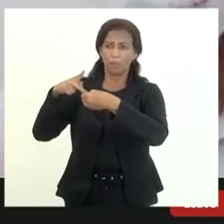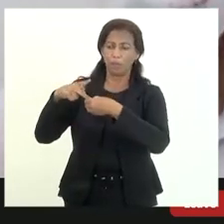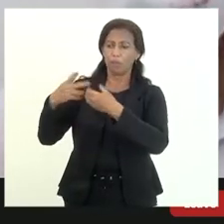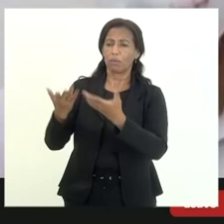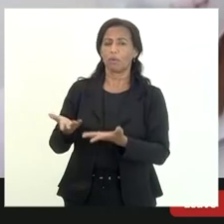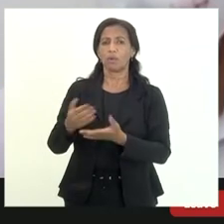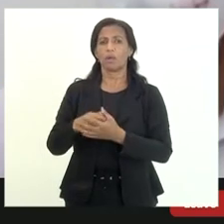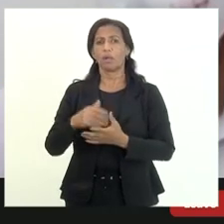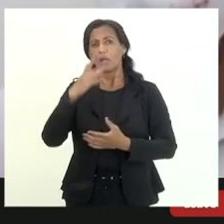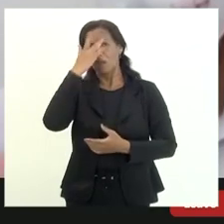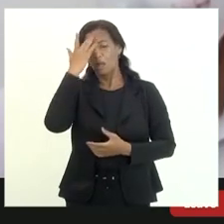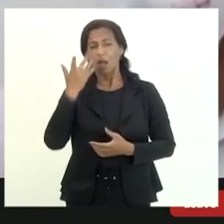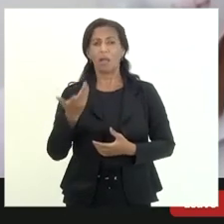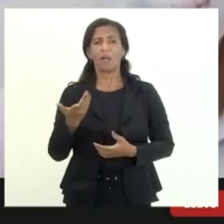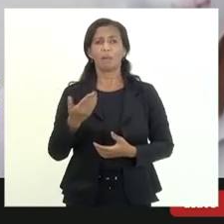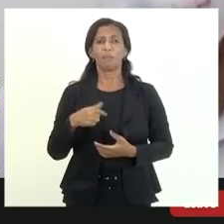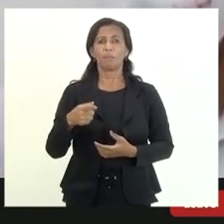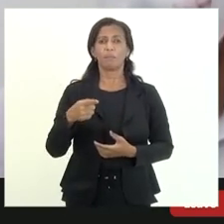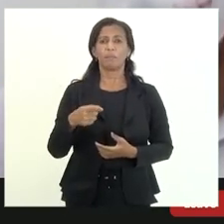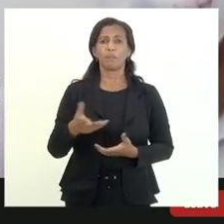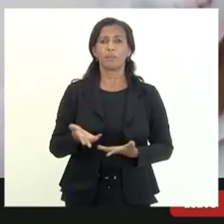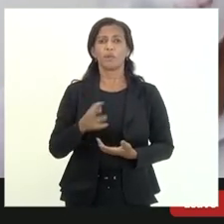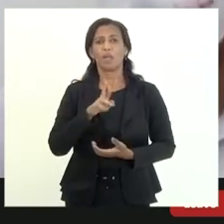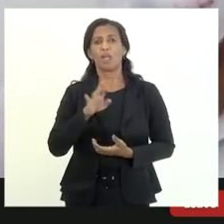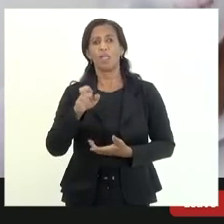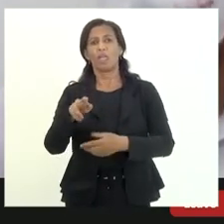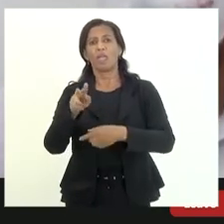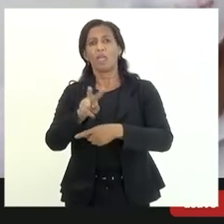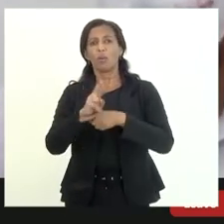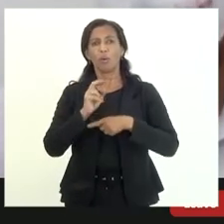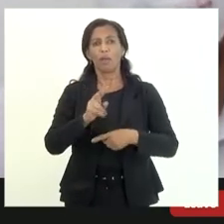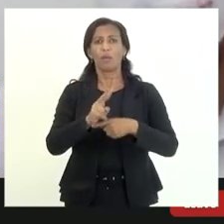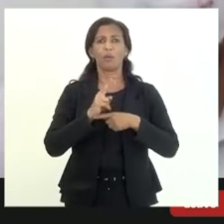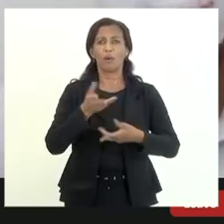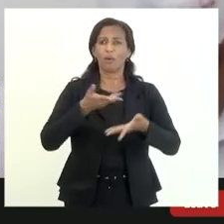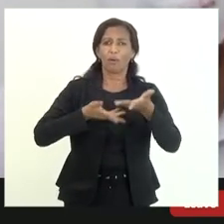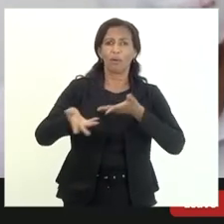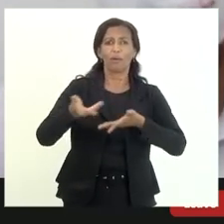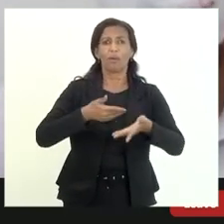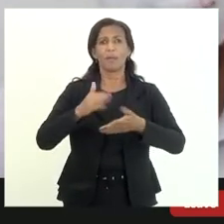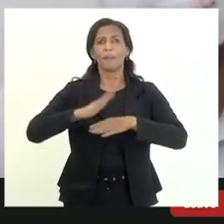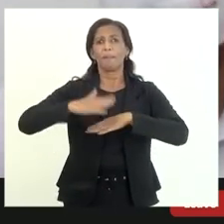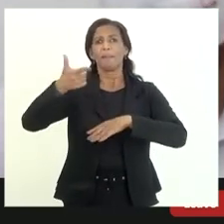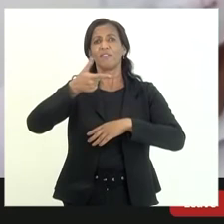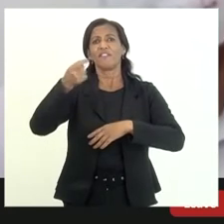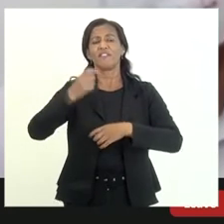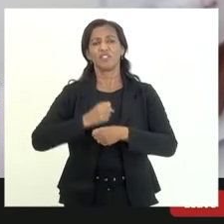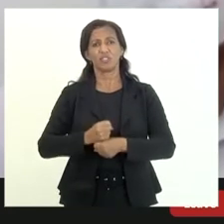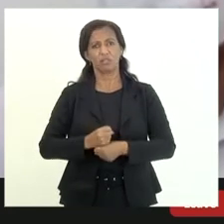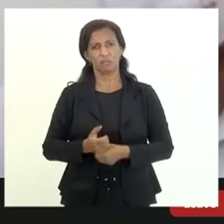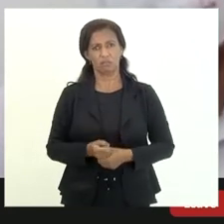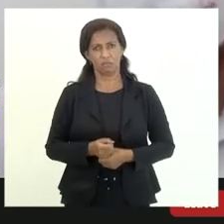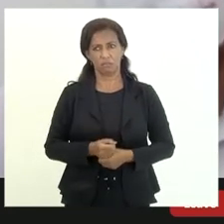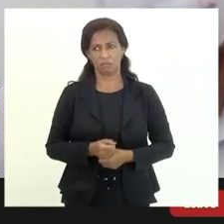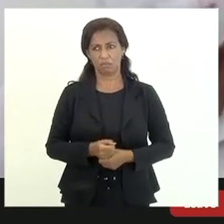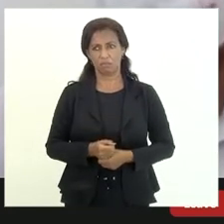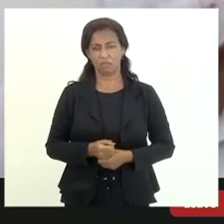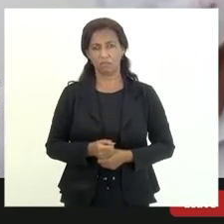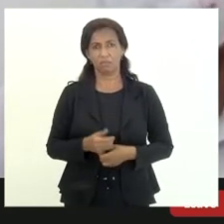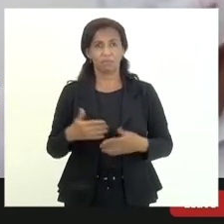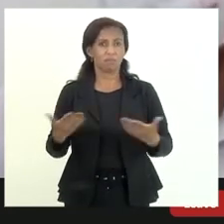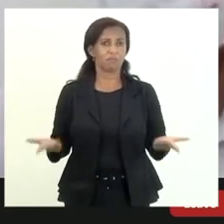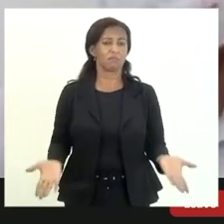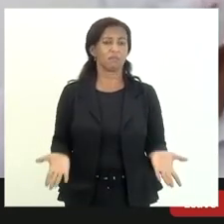pessoal recorre é tanta recorrência que ultrapassa os 20 anos quer dizer então